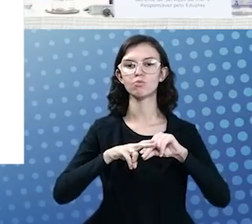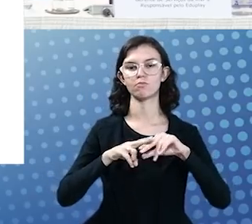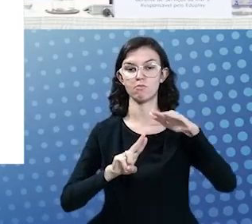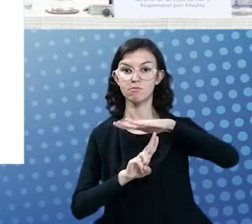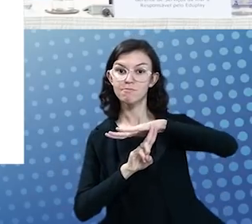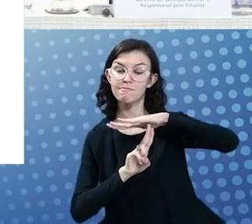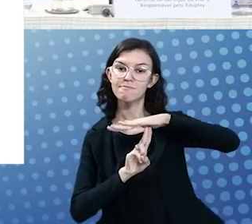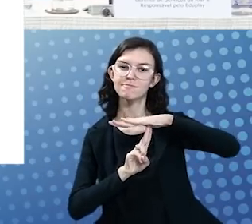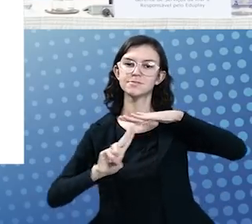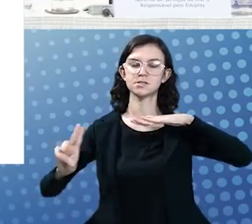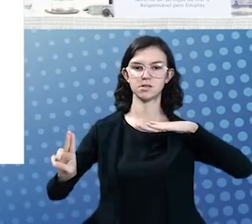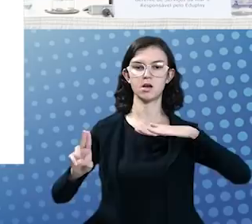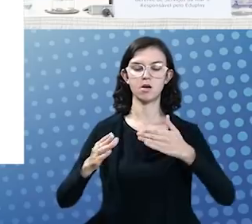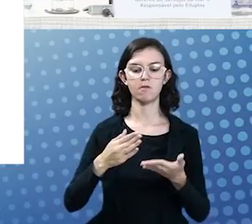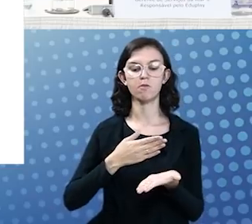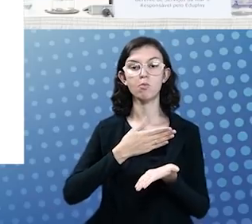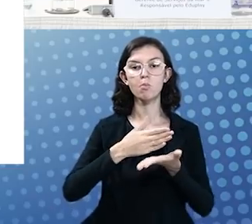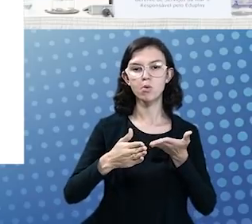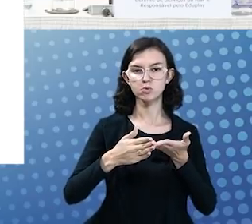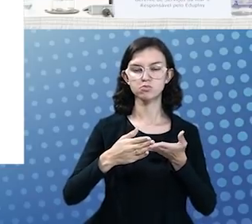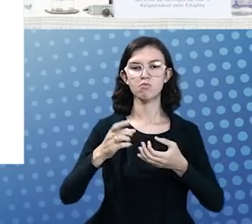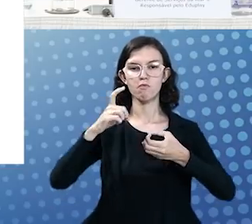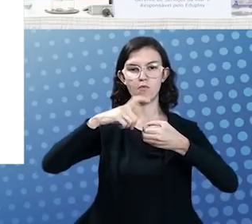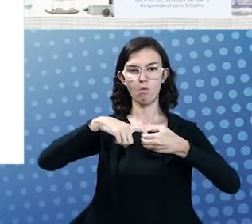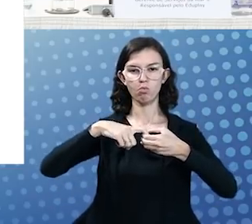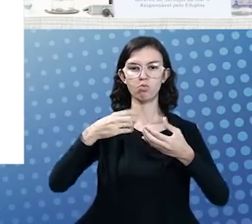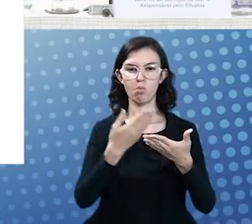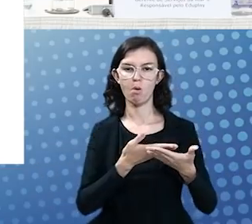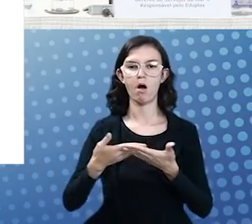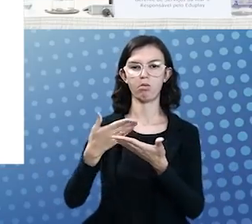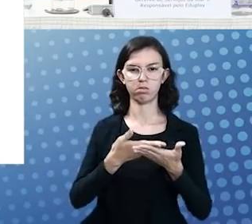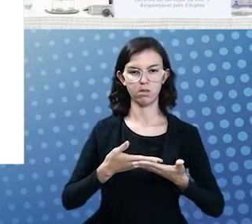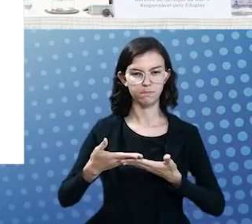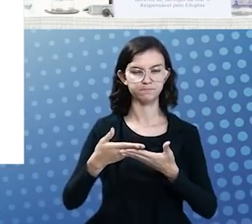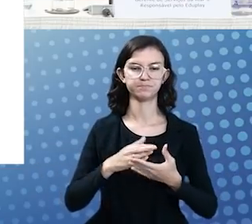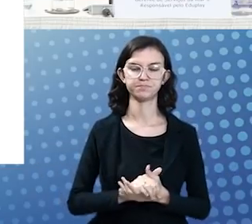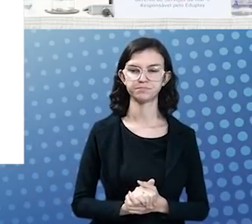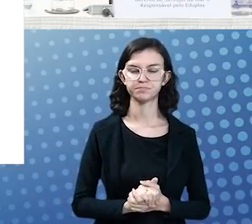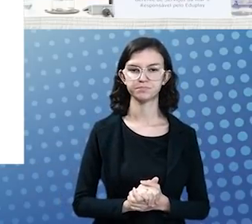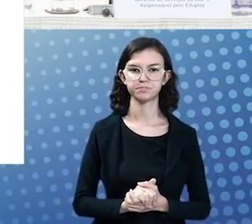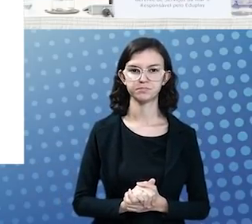começaram, retornaram às suas aulas. Próximo, por favor.